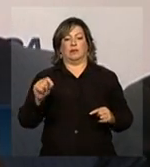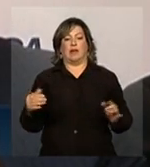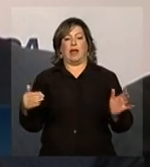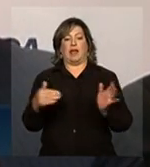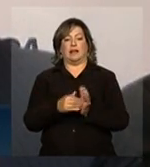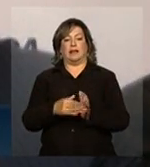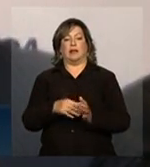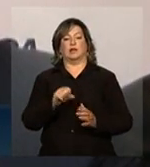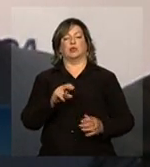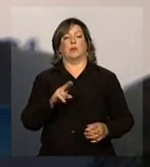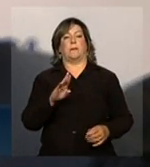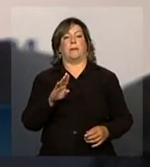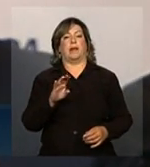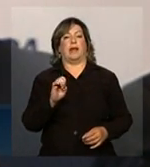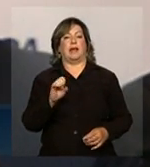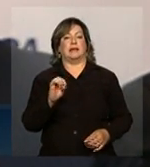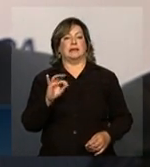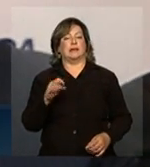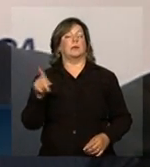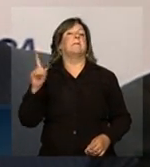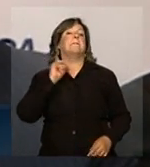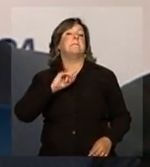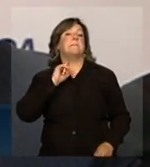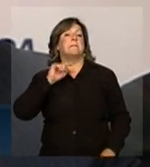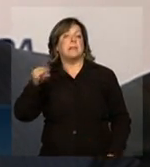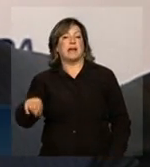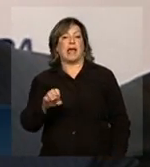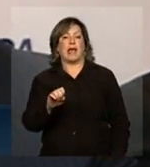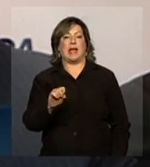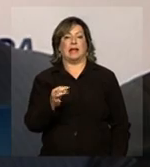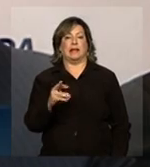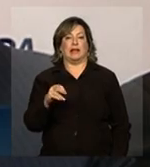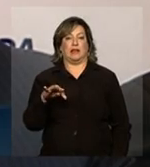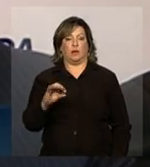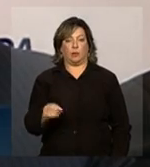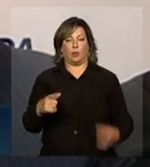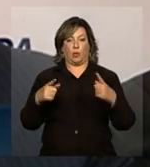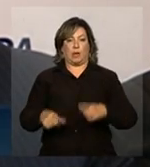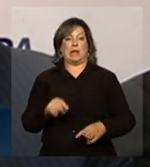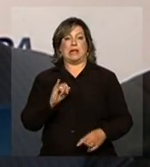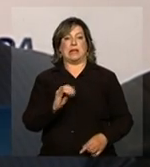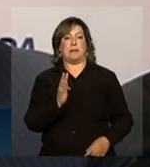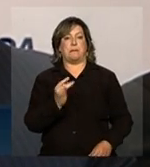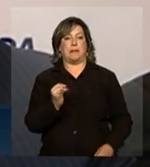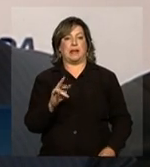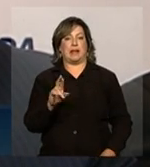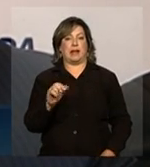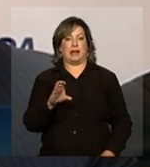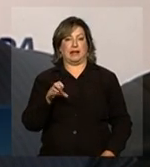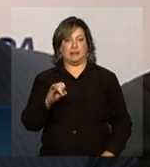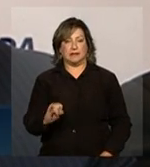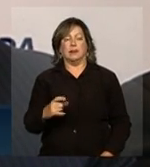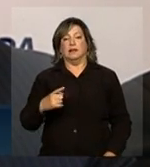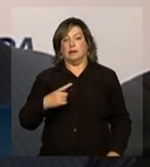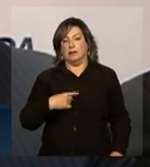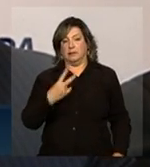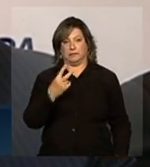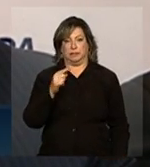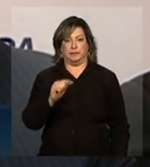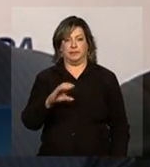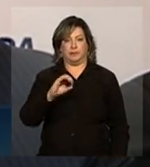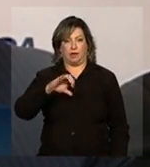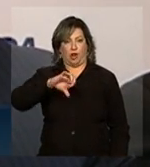até a subestação de Estreito, em Minas Gerais, que fica no município de Ibirassi. São 2.092